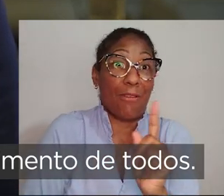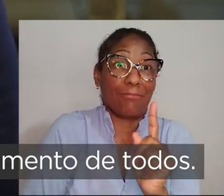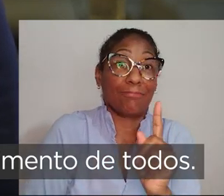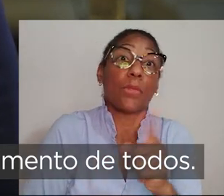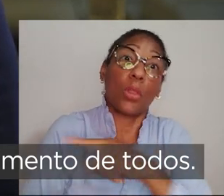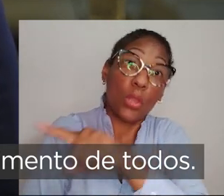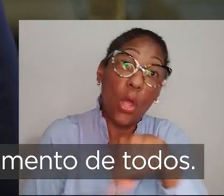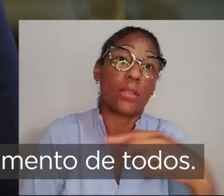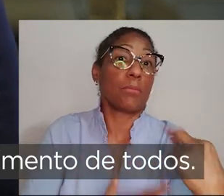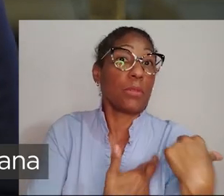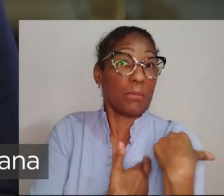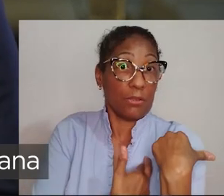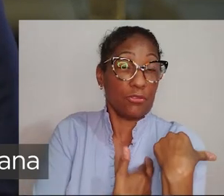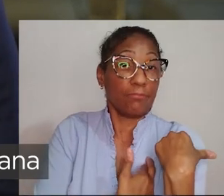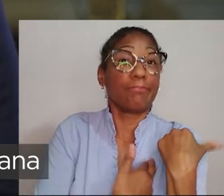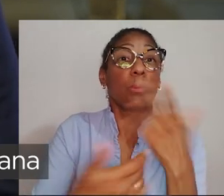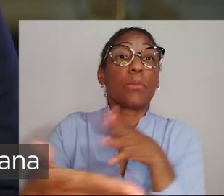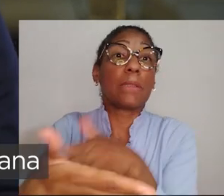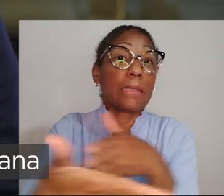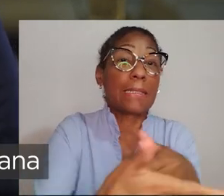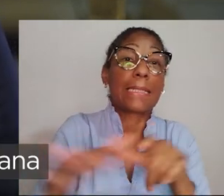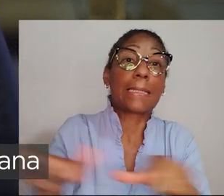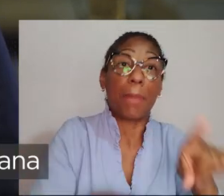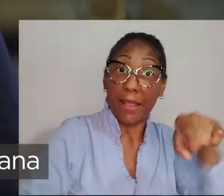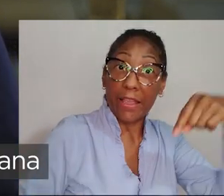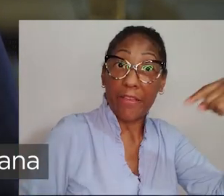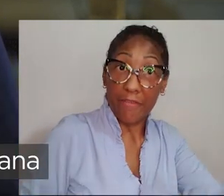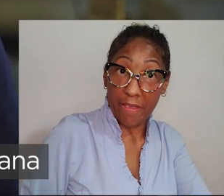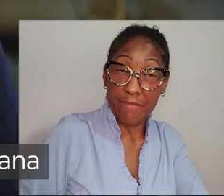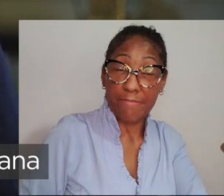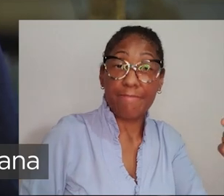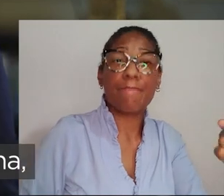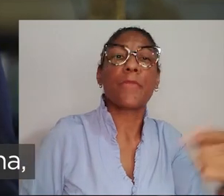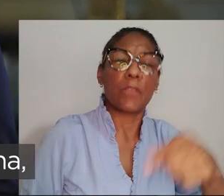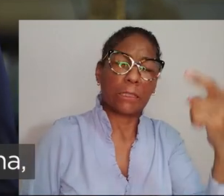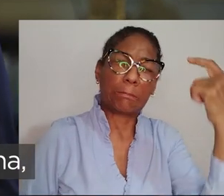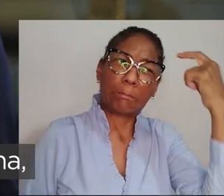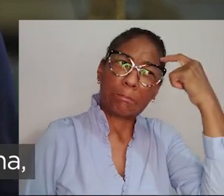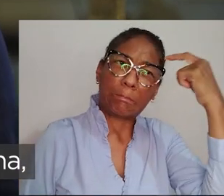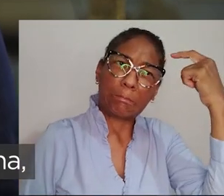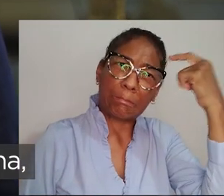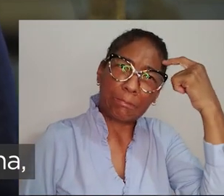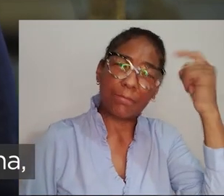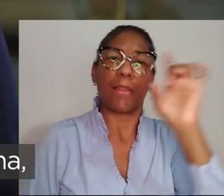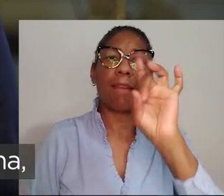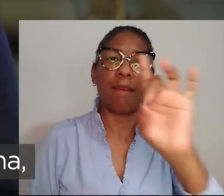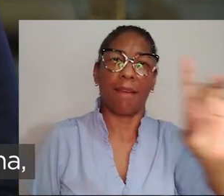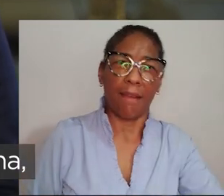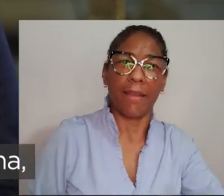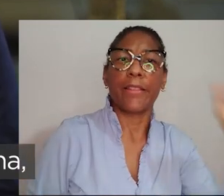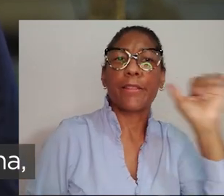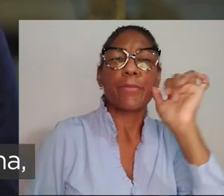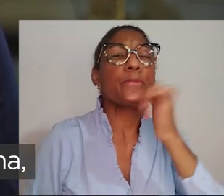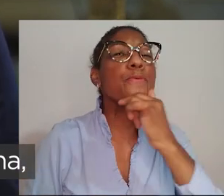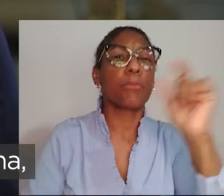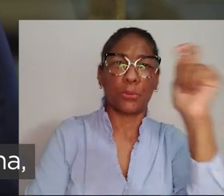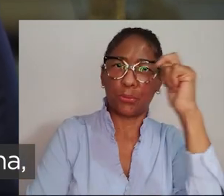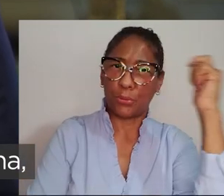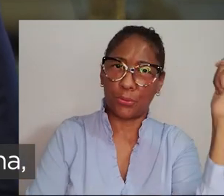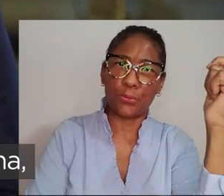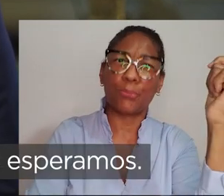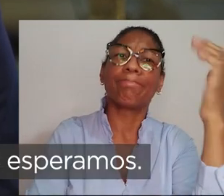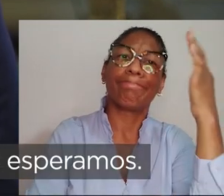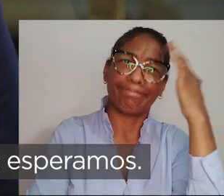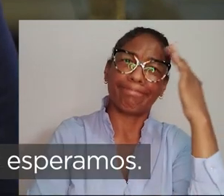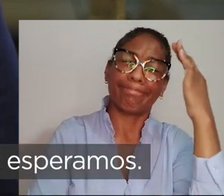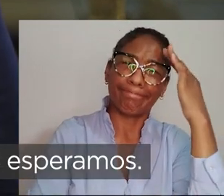todos. Eu confio que as restrições, na próxima semana, vão encontrar a consciência de cada gaúcha,